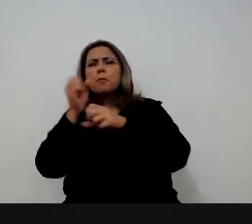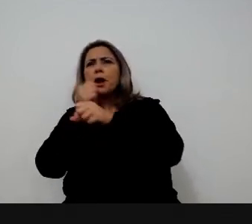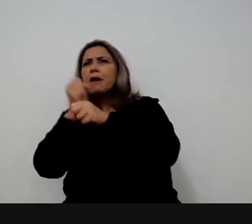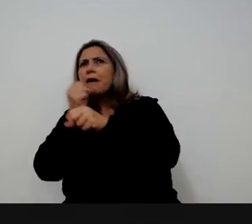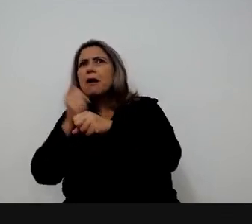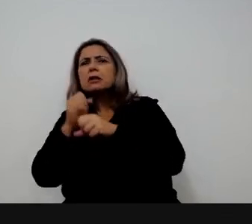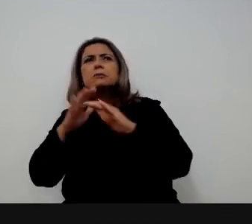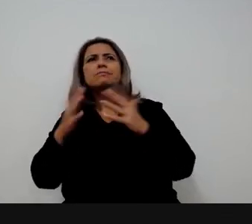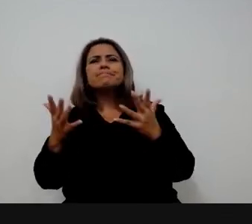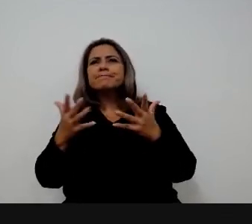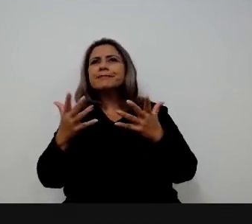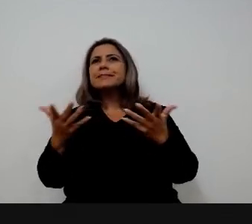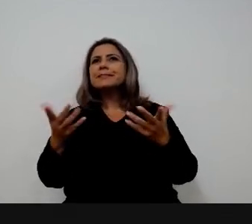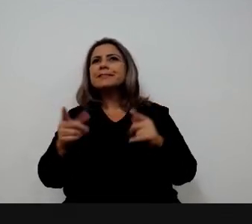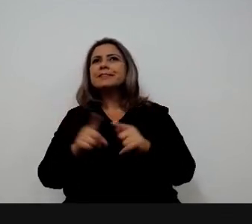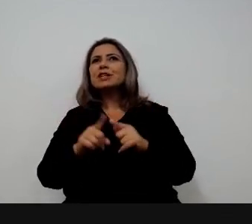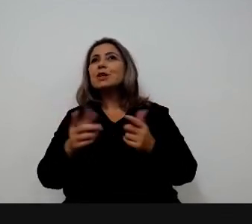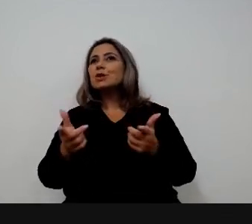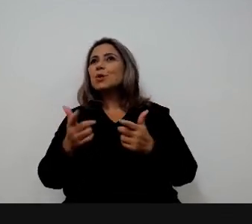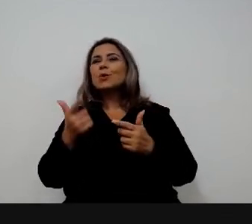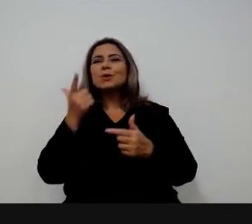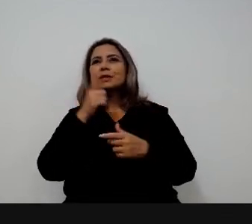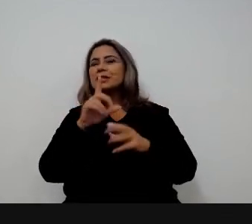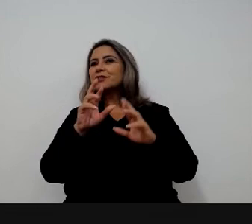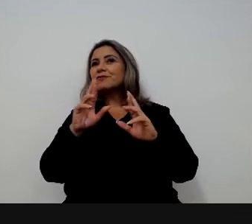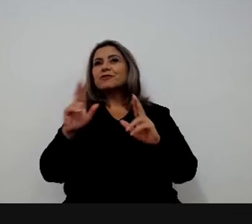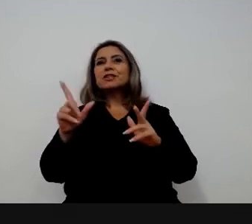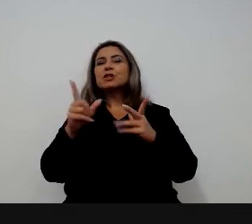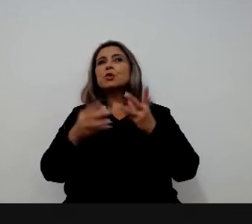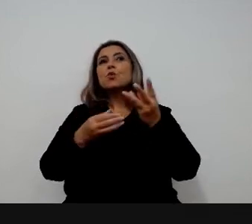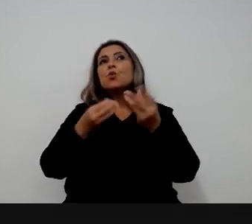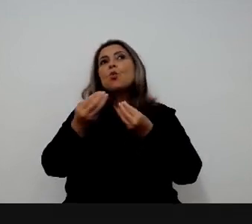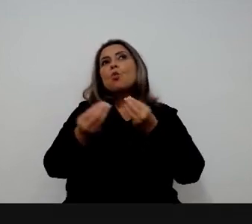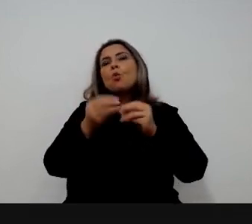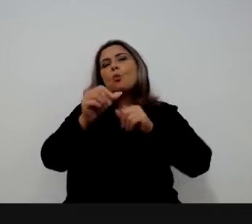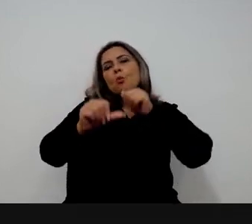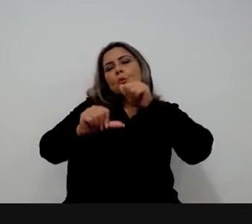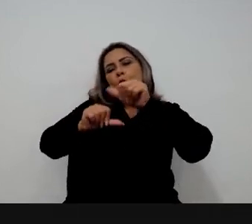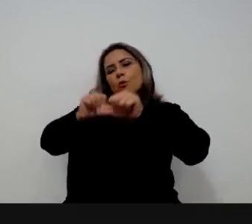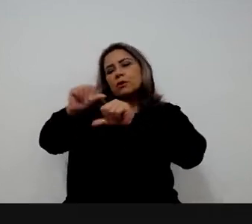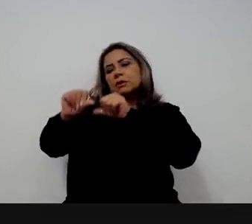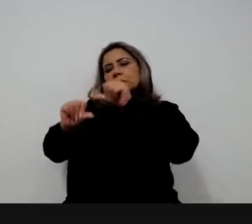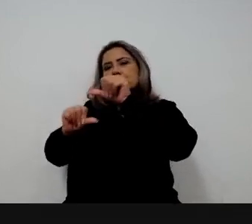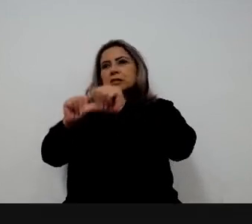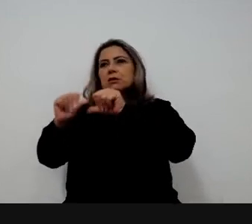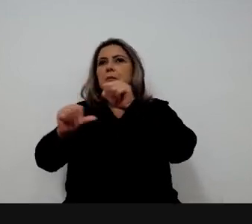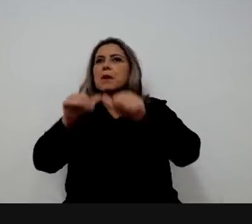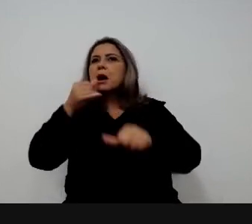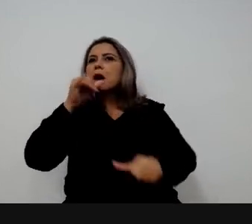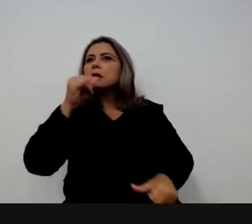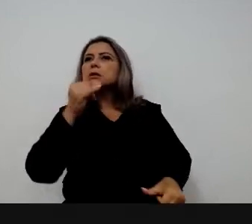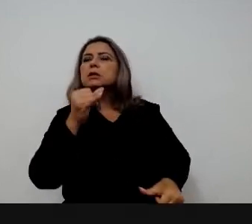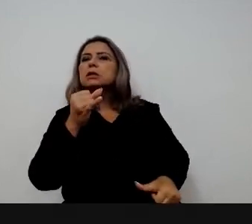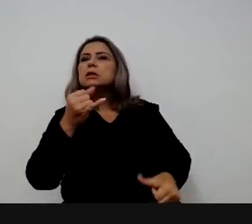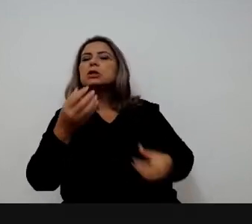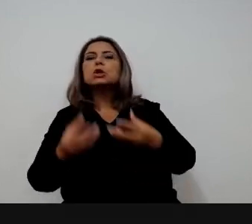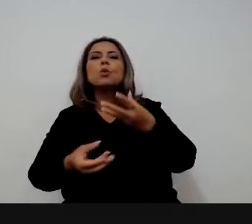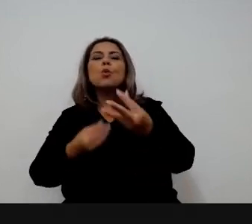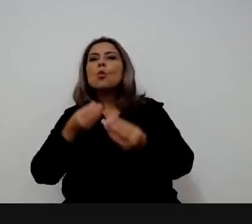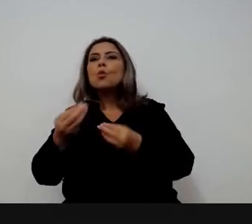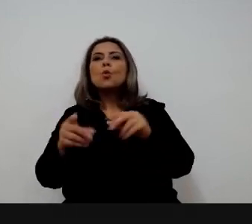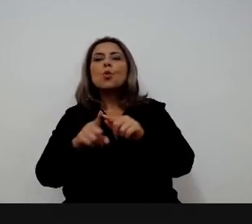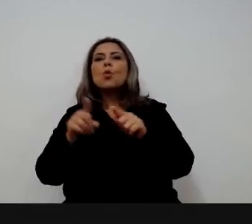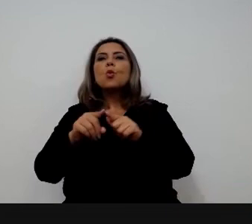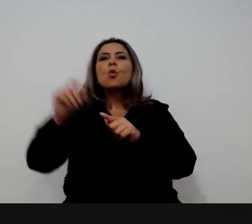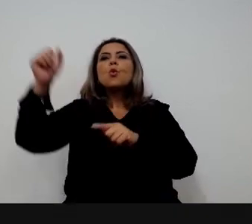hoje a agenda ambiental é uma agenda de construção como é que a gente faz a transição energética como é que a gente constrói novas